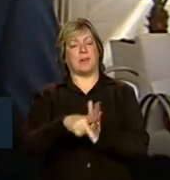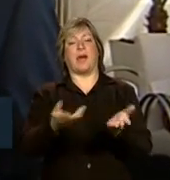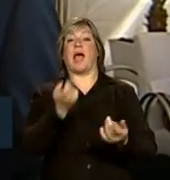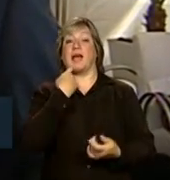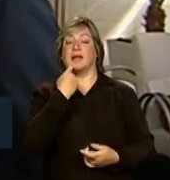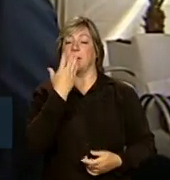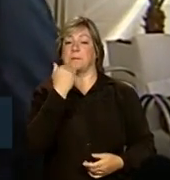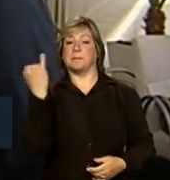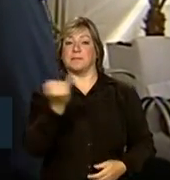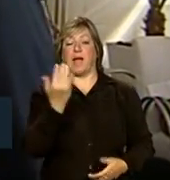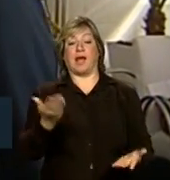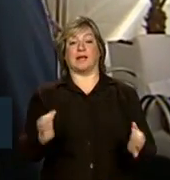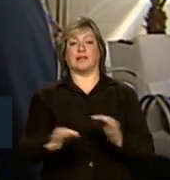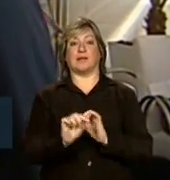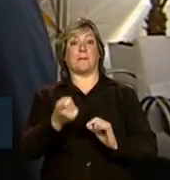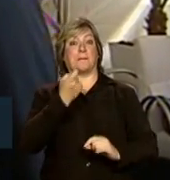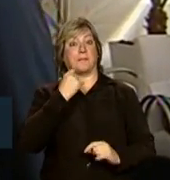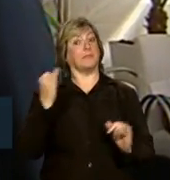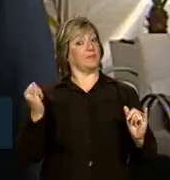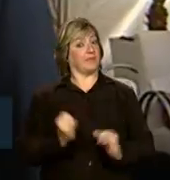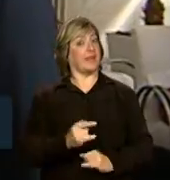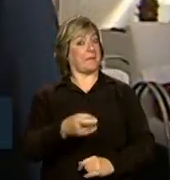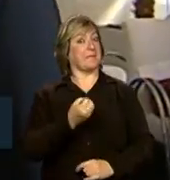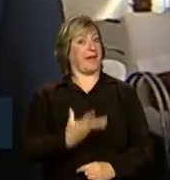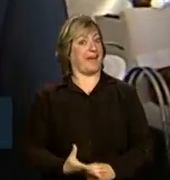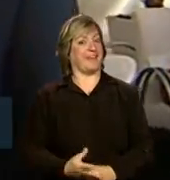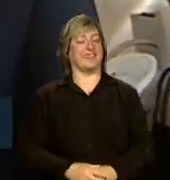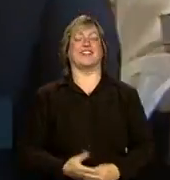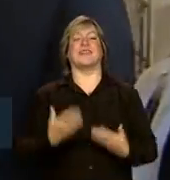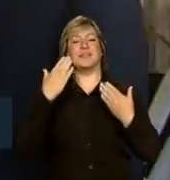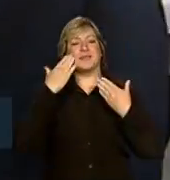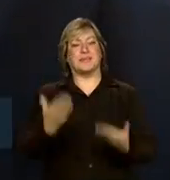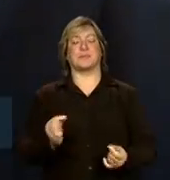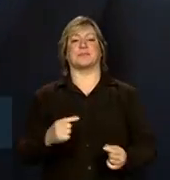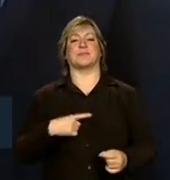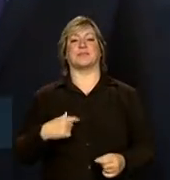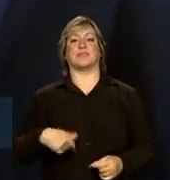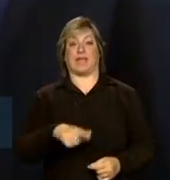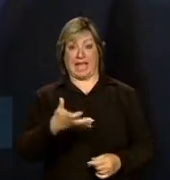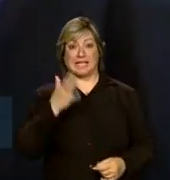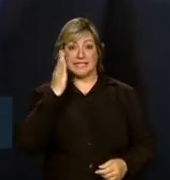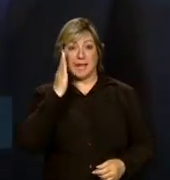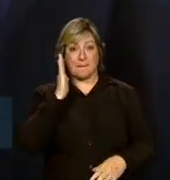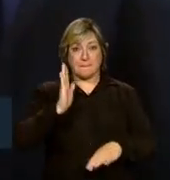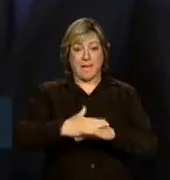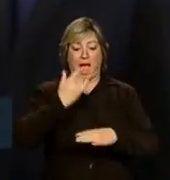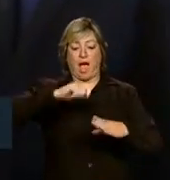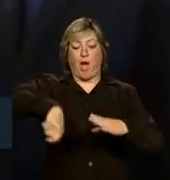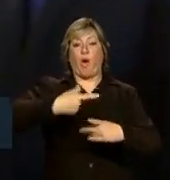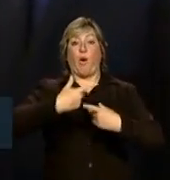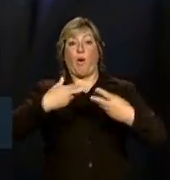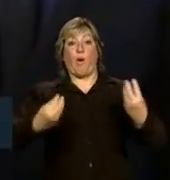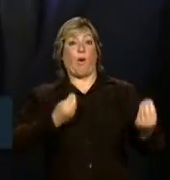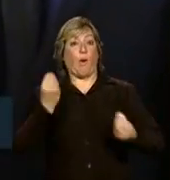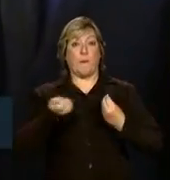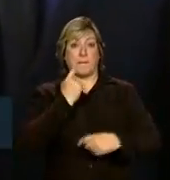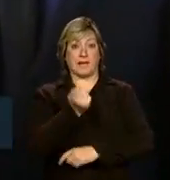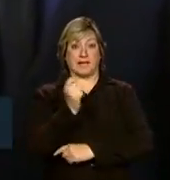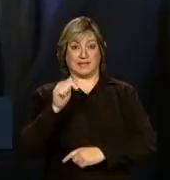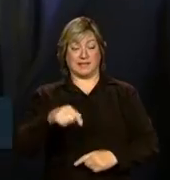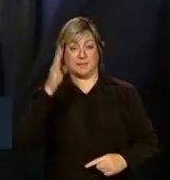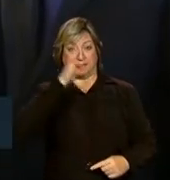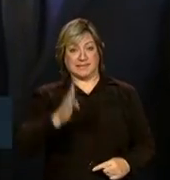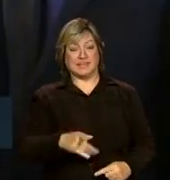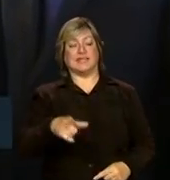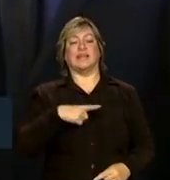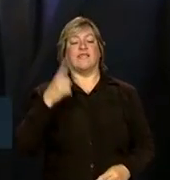peixe e, para terminar, o peixe emagrece. Muito obrigada. Bom, quer saber mais receitas de pescados da culinária